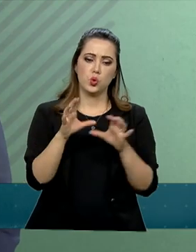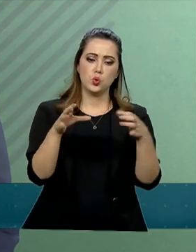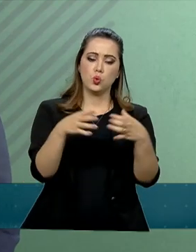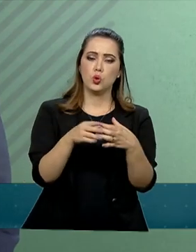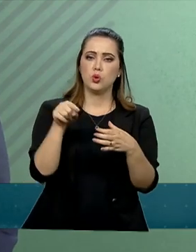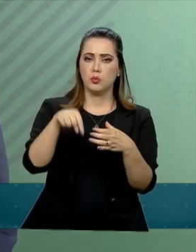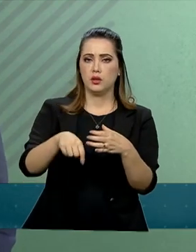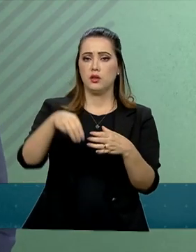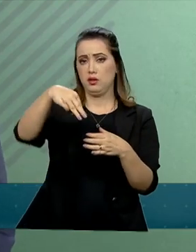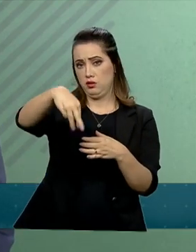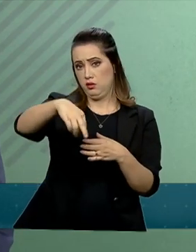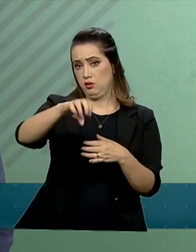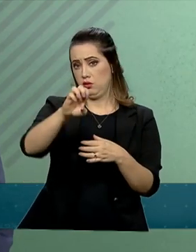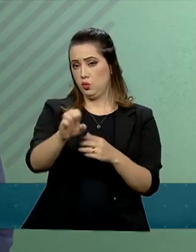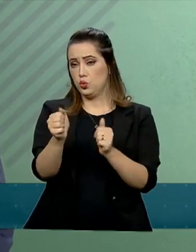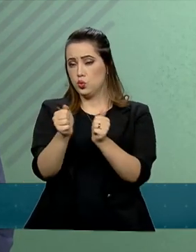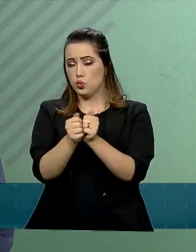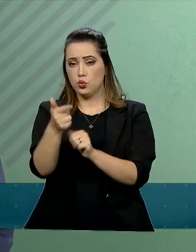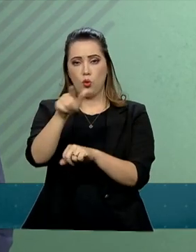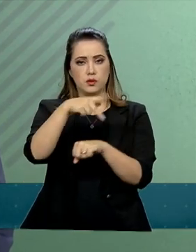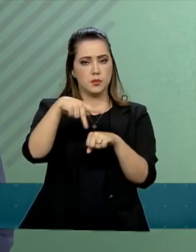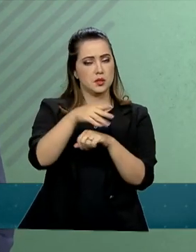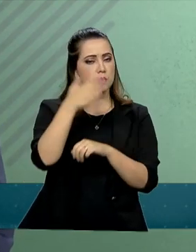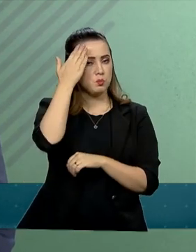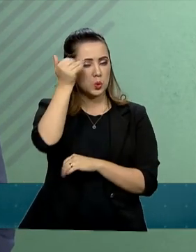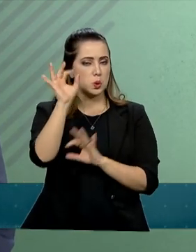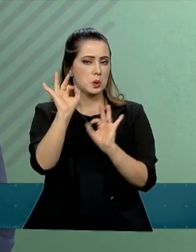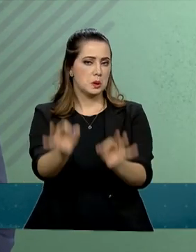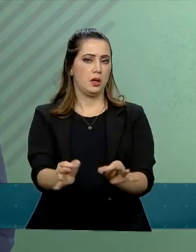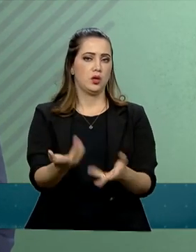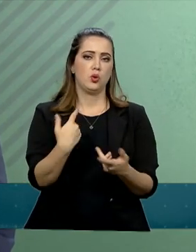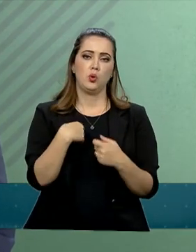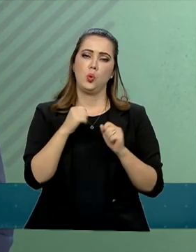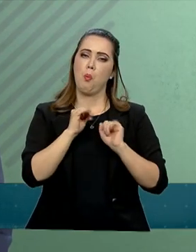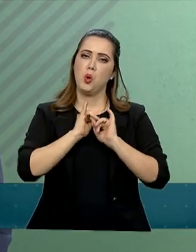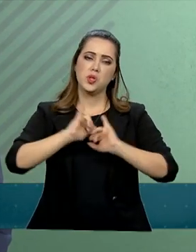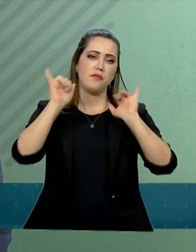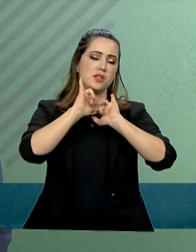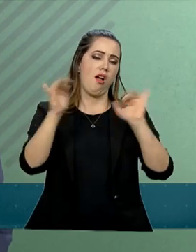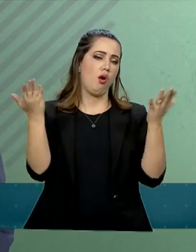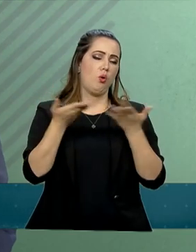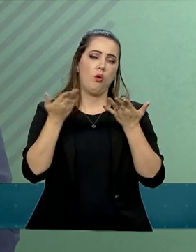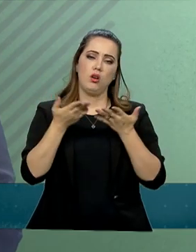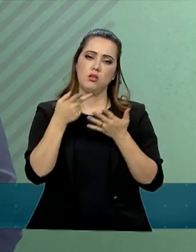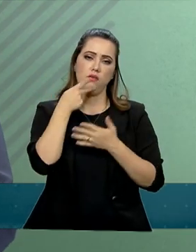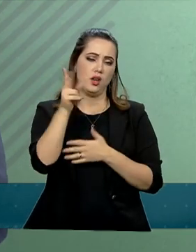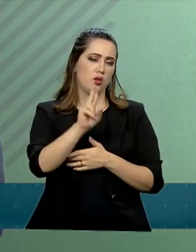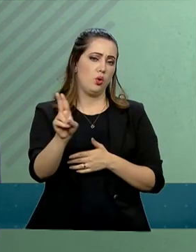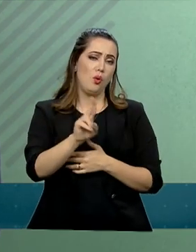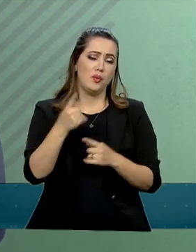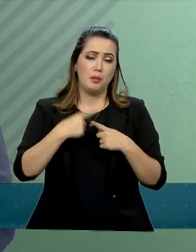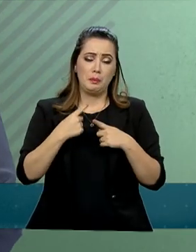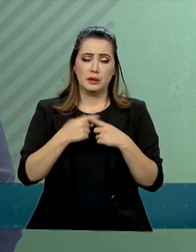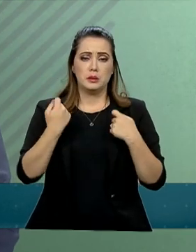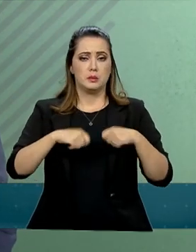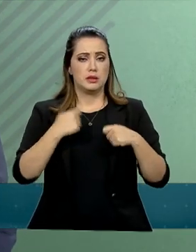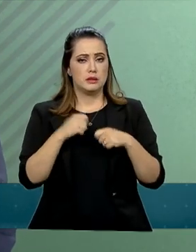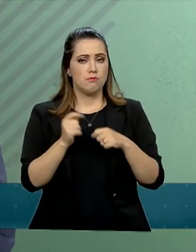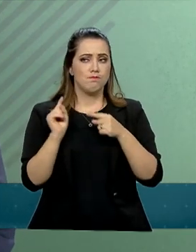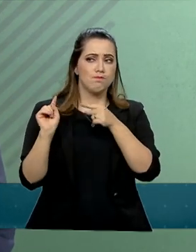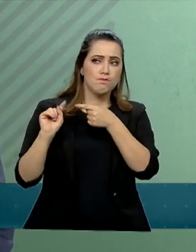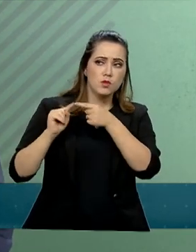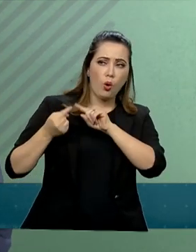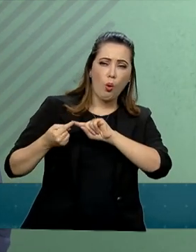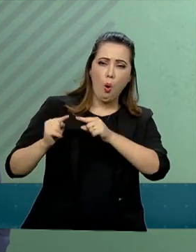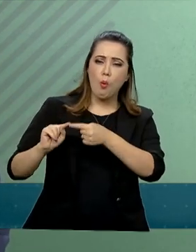chancelaria, com a chancelaria de outros países. Eu não tenho autorização para avançar os nomes, até porque existe necessidade de